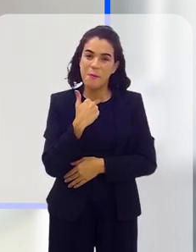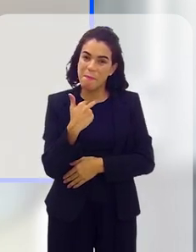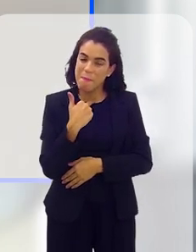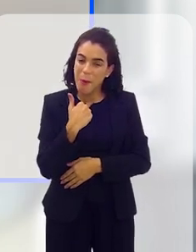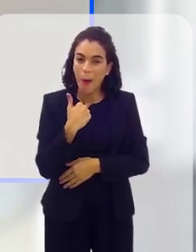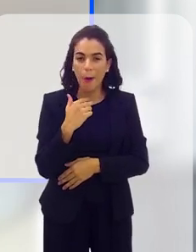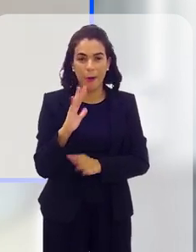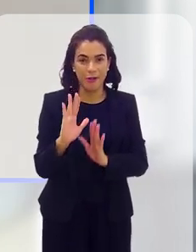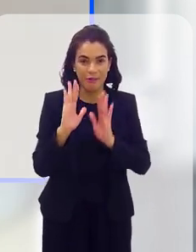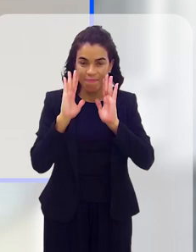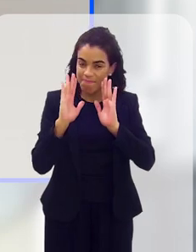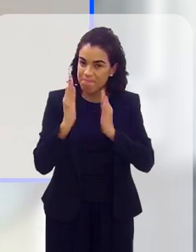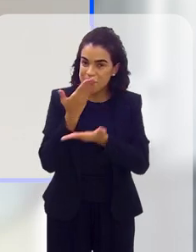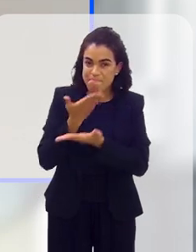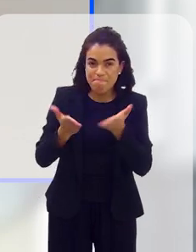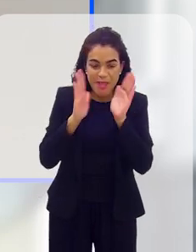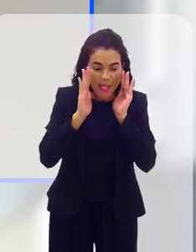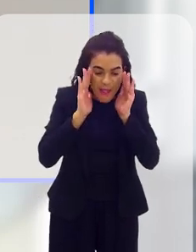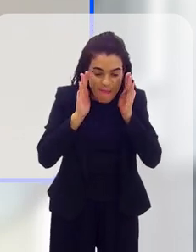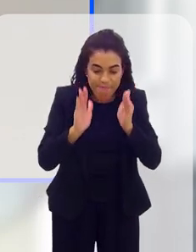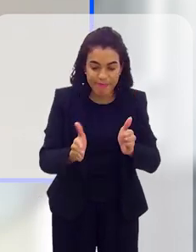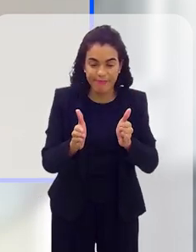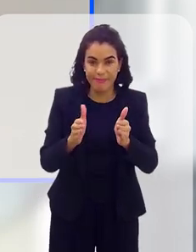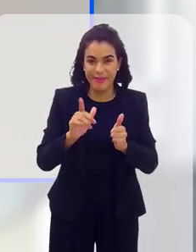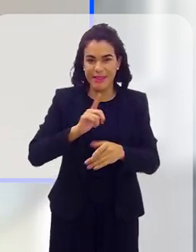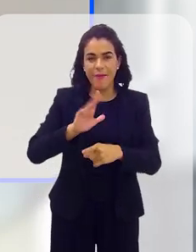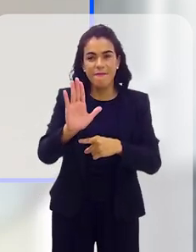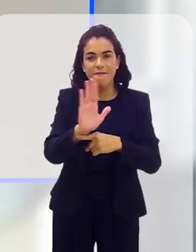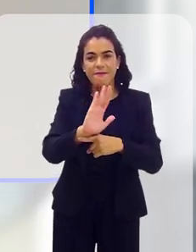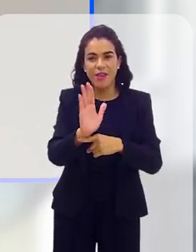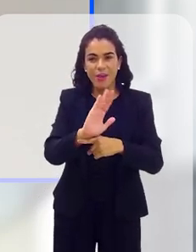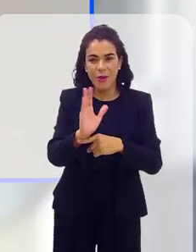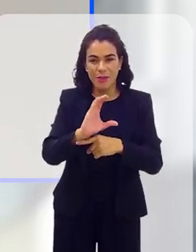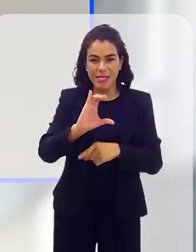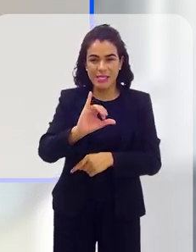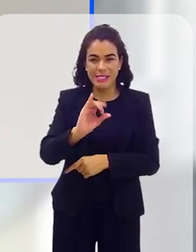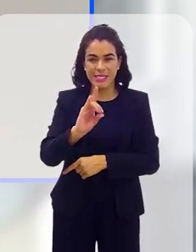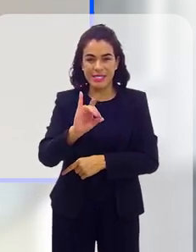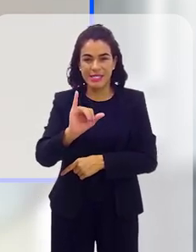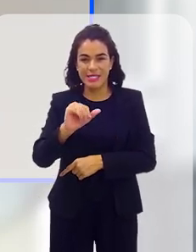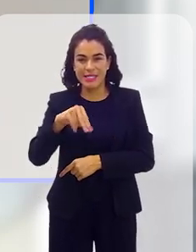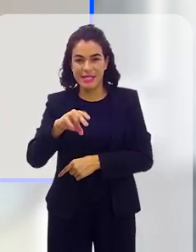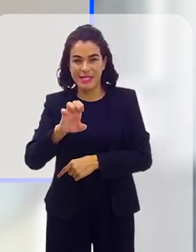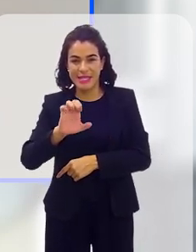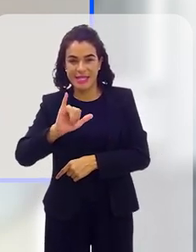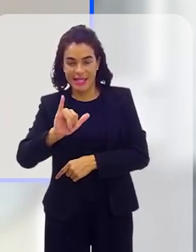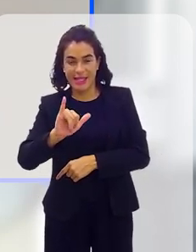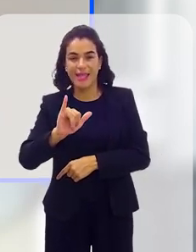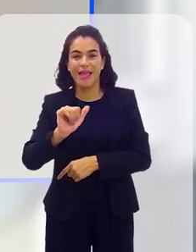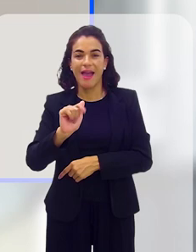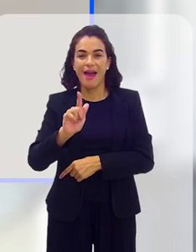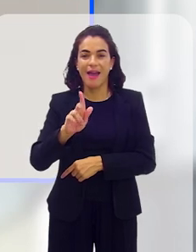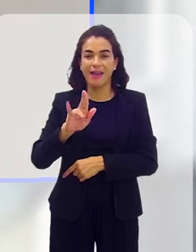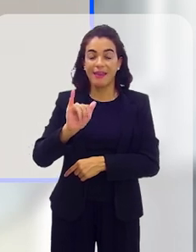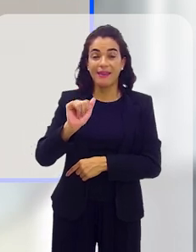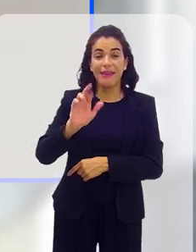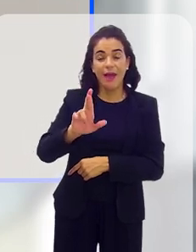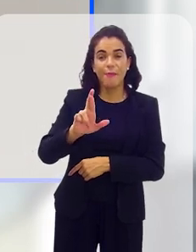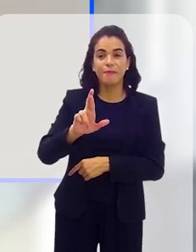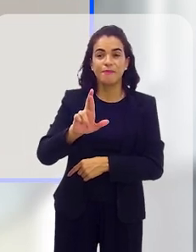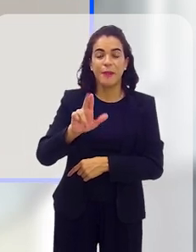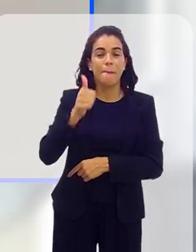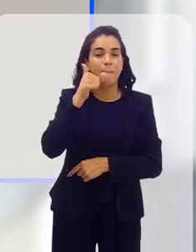Então, assim, não pode perder isso de foco. Tem um filme, inclusive, do Sidney Aguiar, que chama Menino